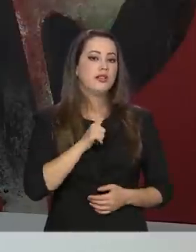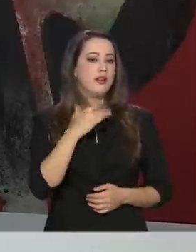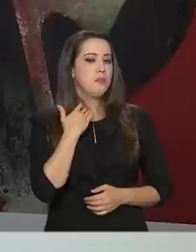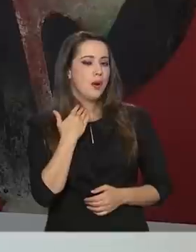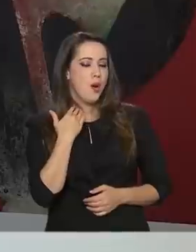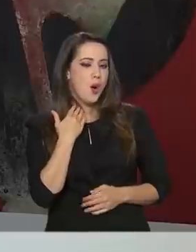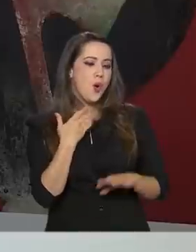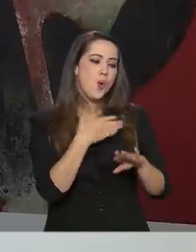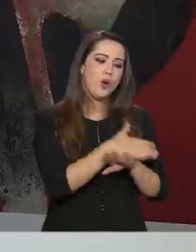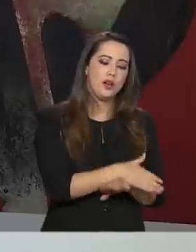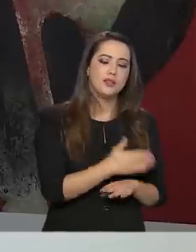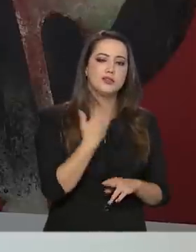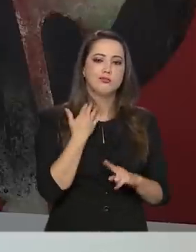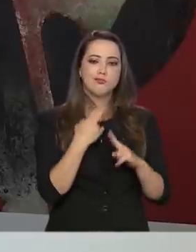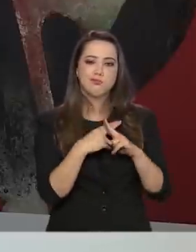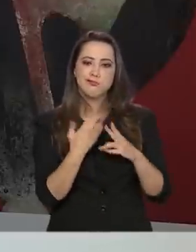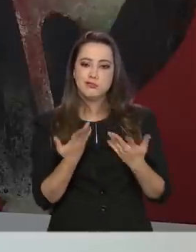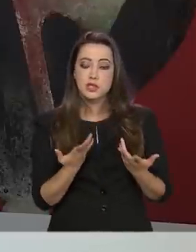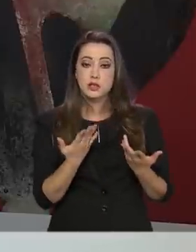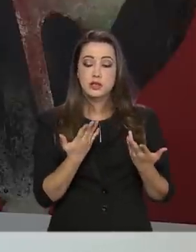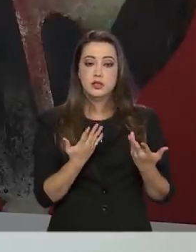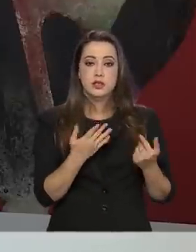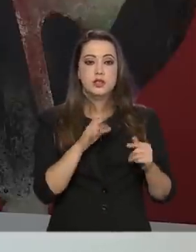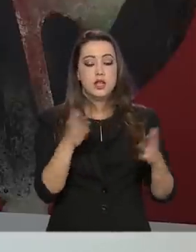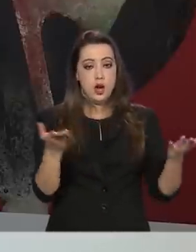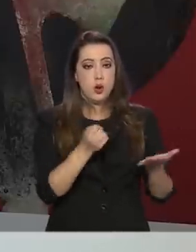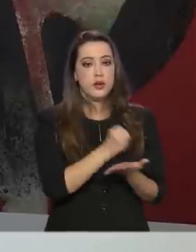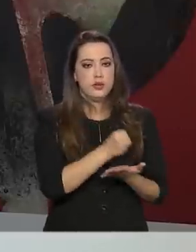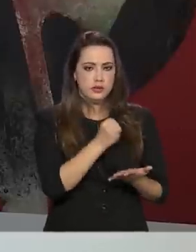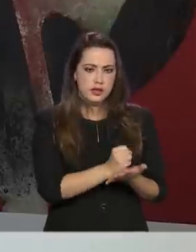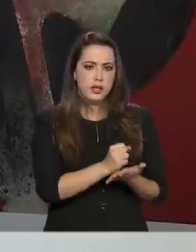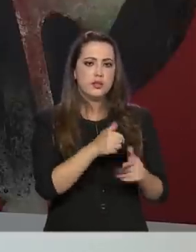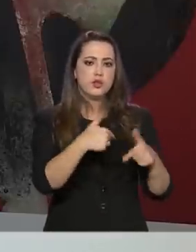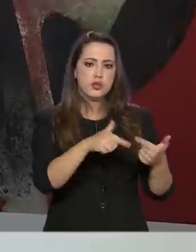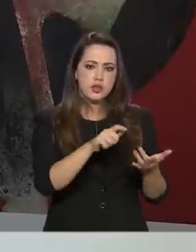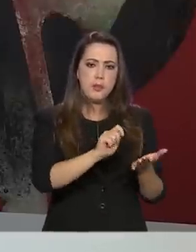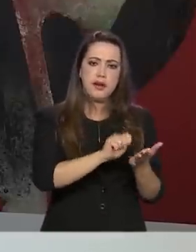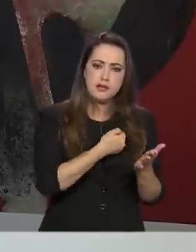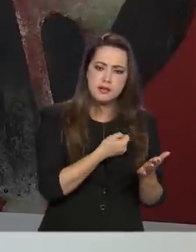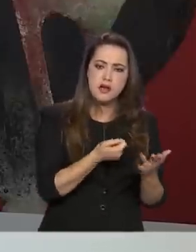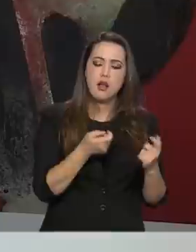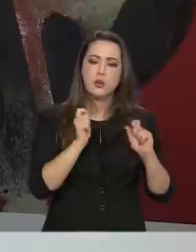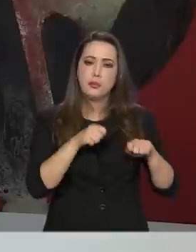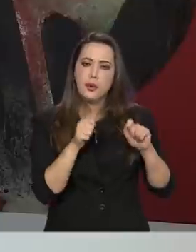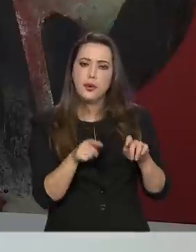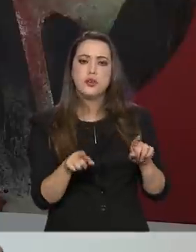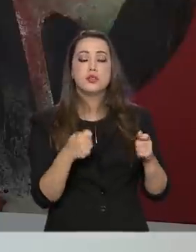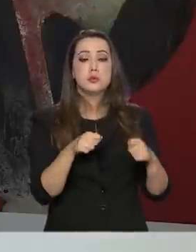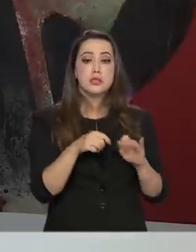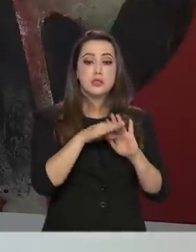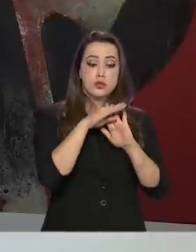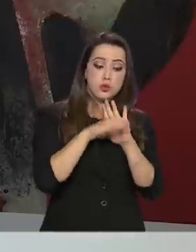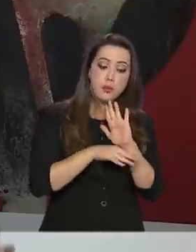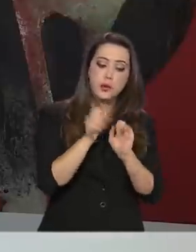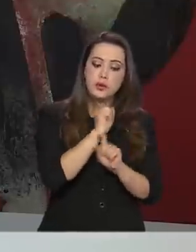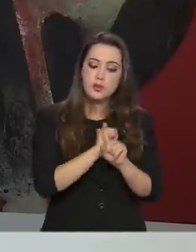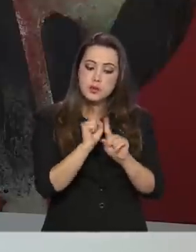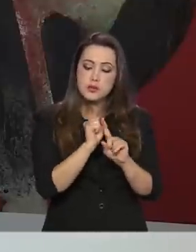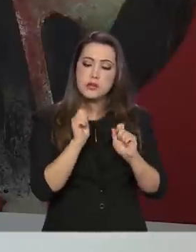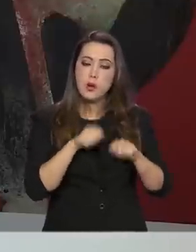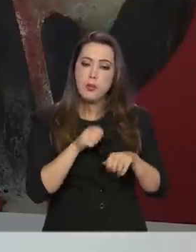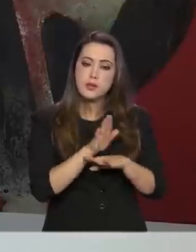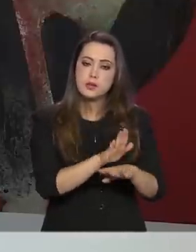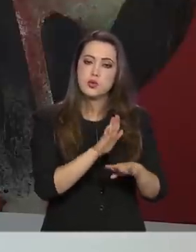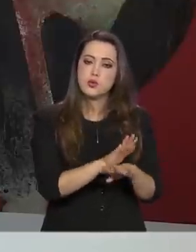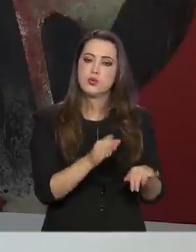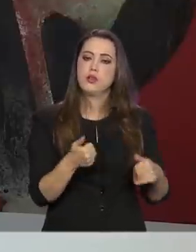entrar formalmente no mercado de trabalho. Eu acho que isso é bem importante, que elas tenham um programa social, que elas possam, que possam auxiliá-las